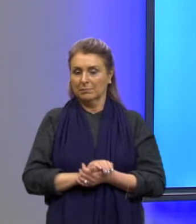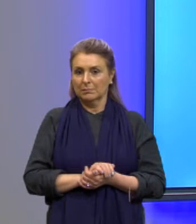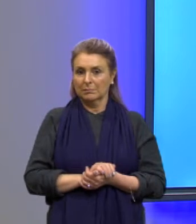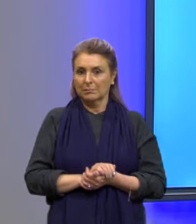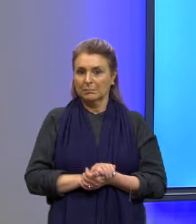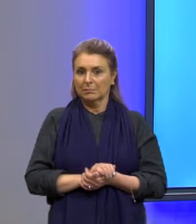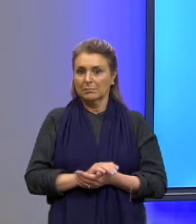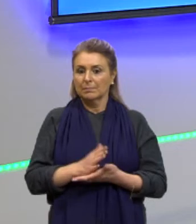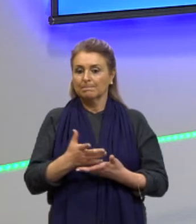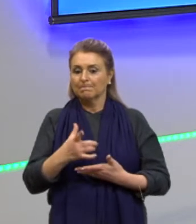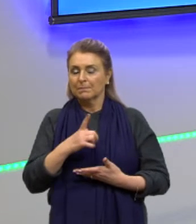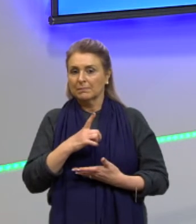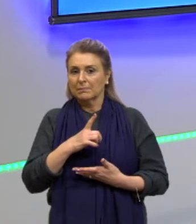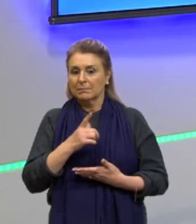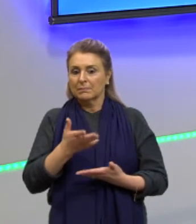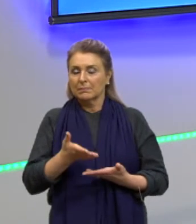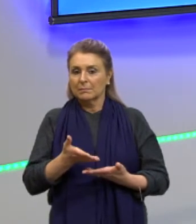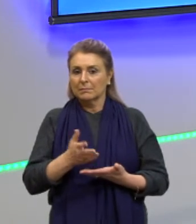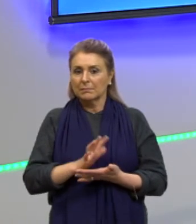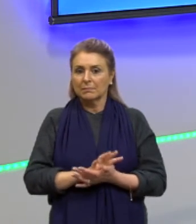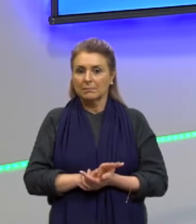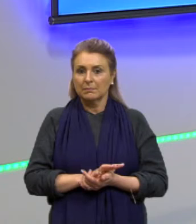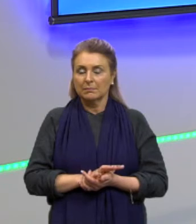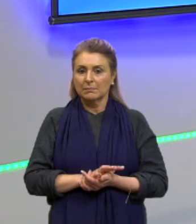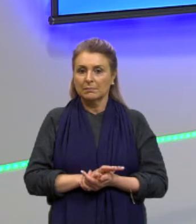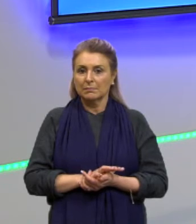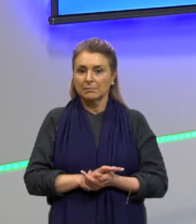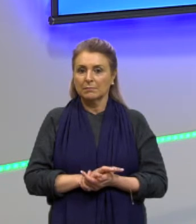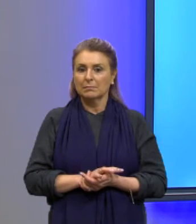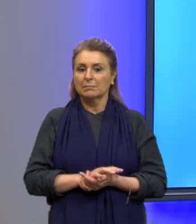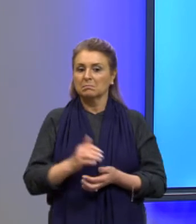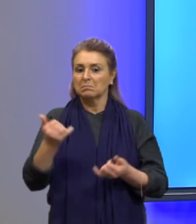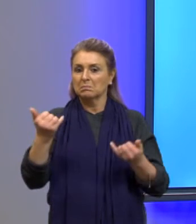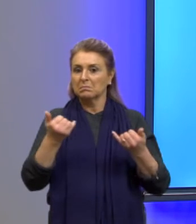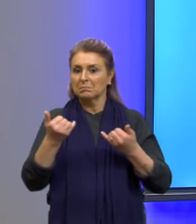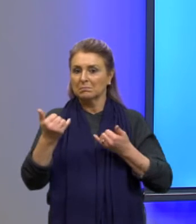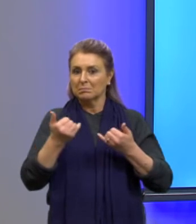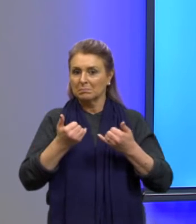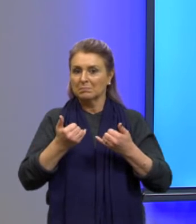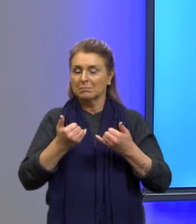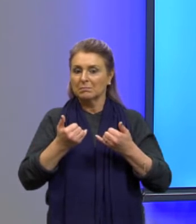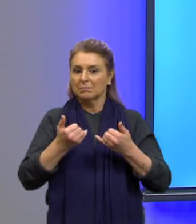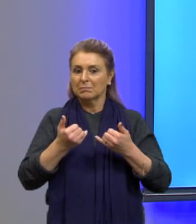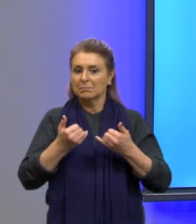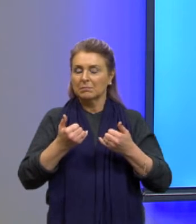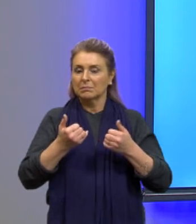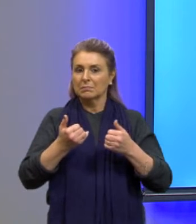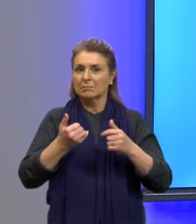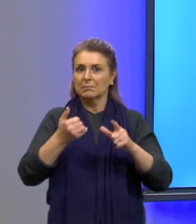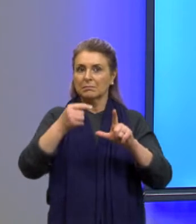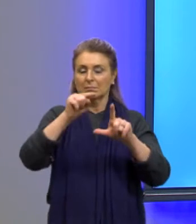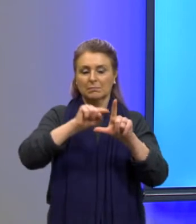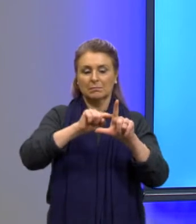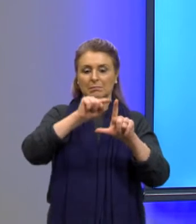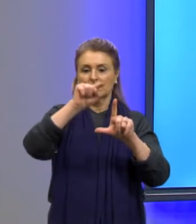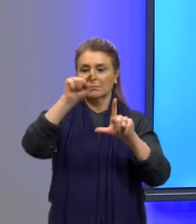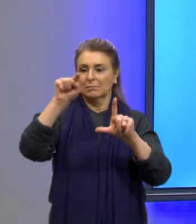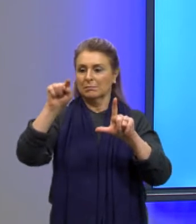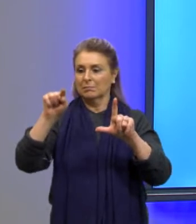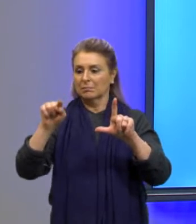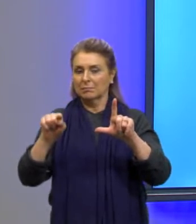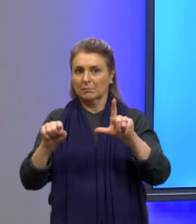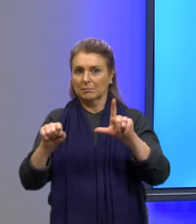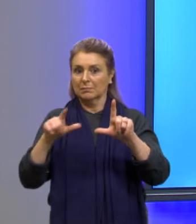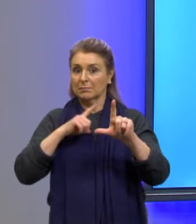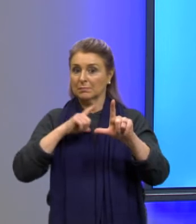assim eu tenho então além dessa informação eu tenho que a parábola ela vai passar pelos pontos porque isso aqui